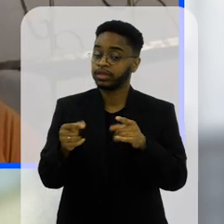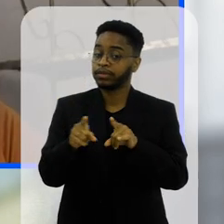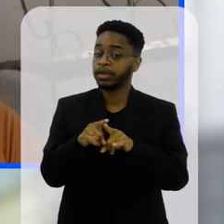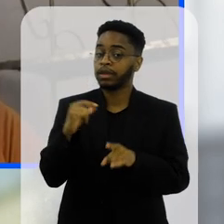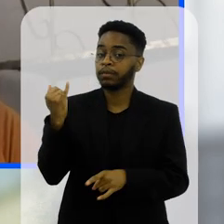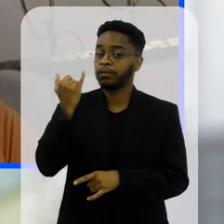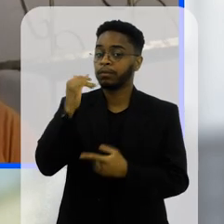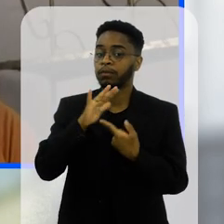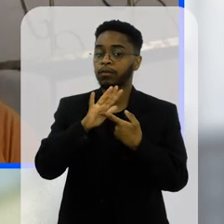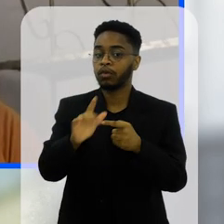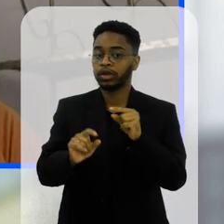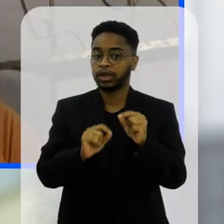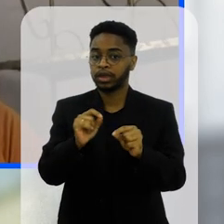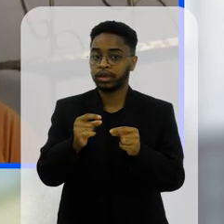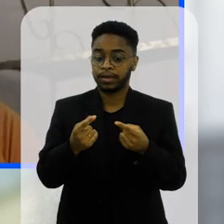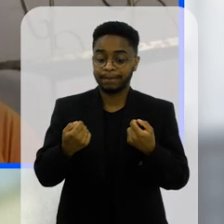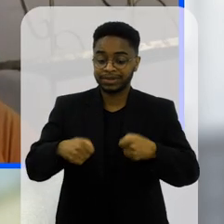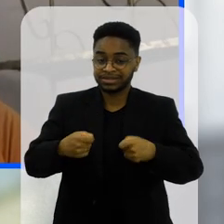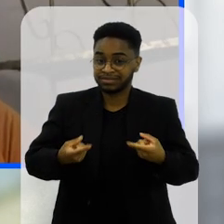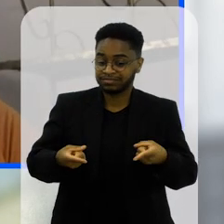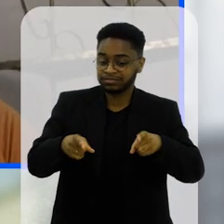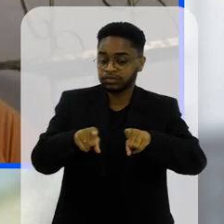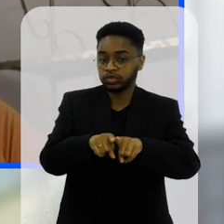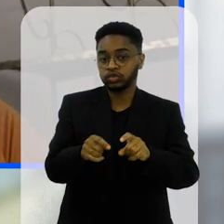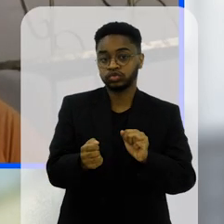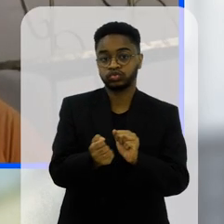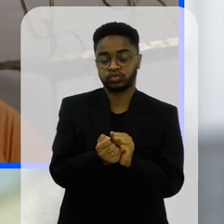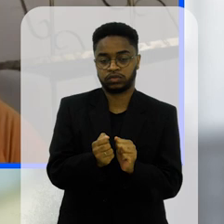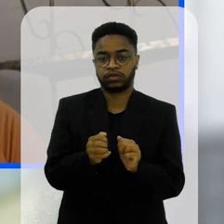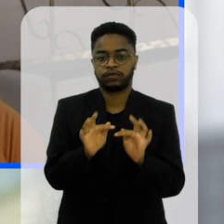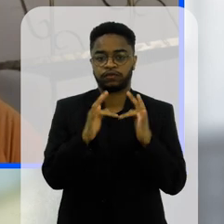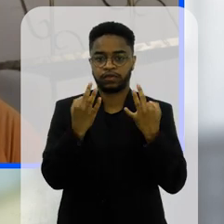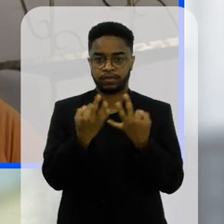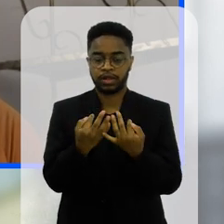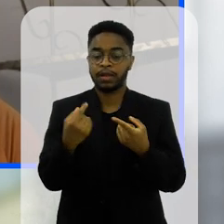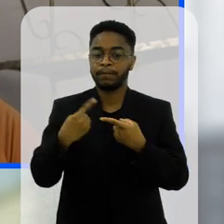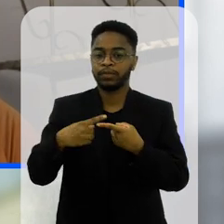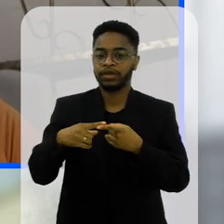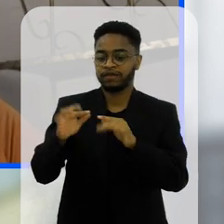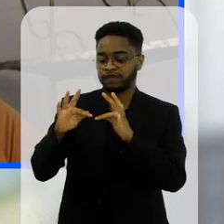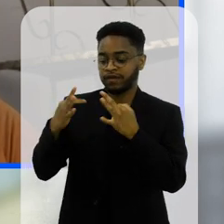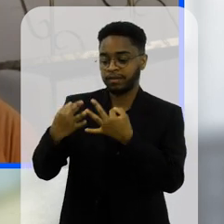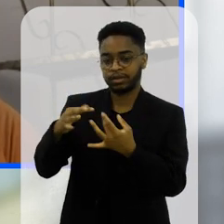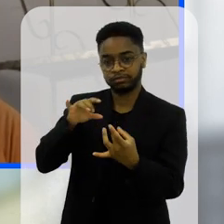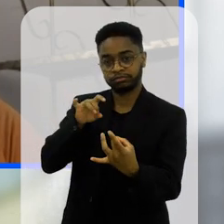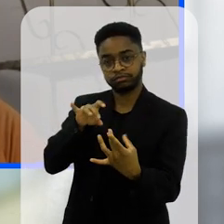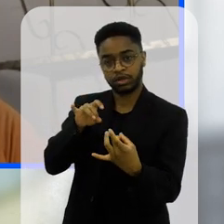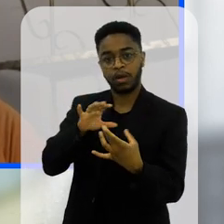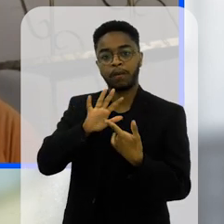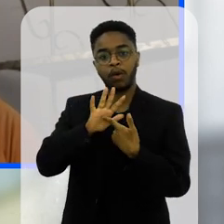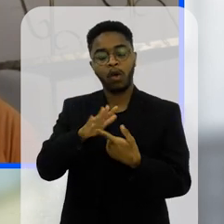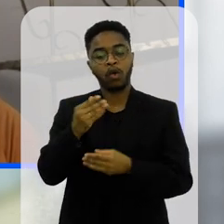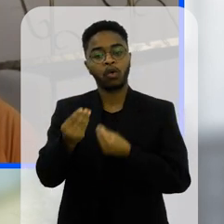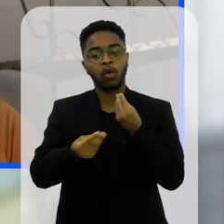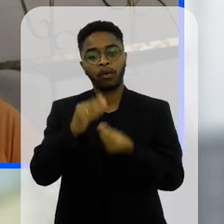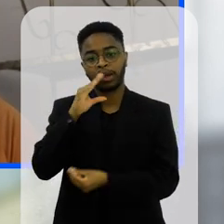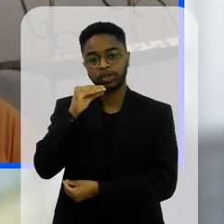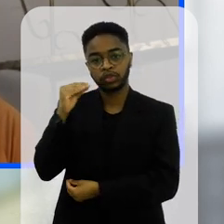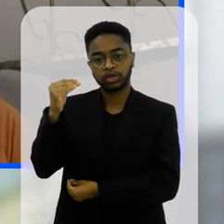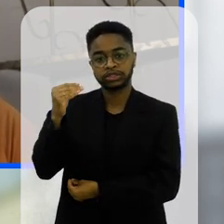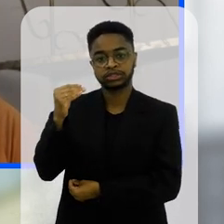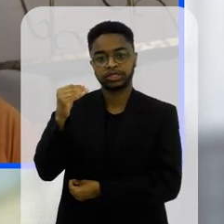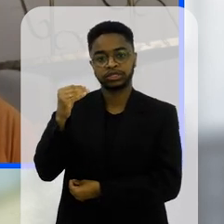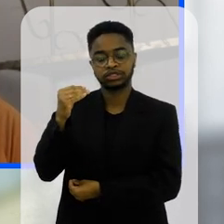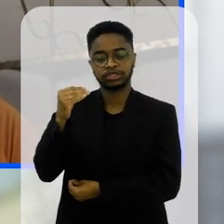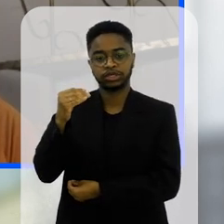muito importante a gente fazer essa parceria com própria família pra que a família traga feedback de como que essa criança ou esse adolescente tá